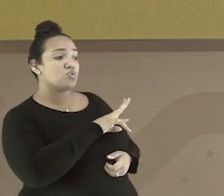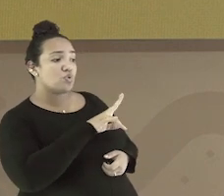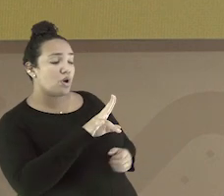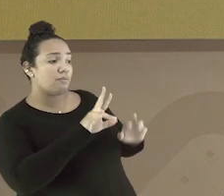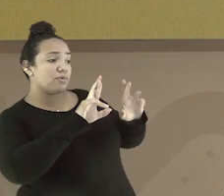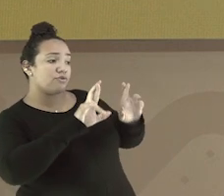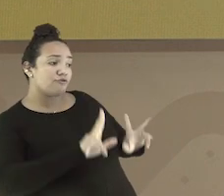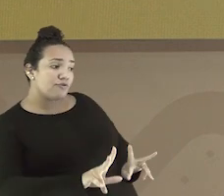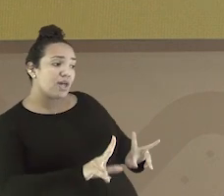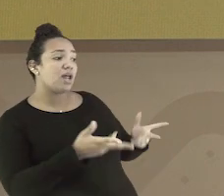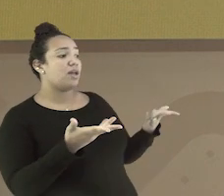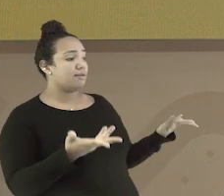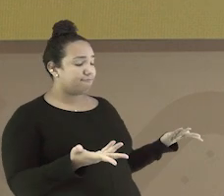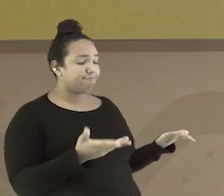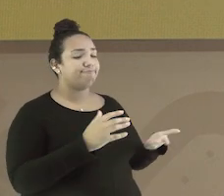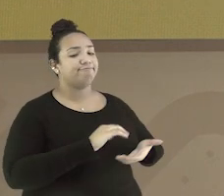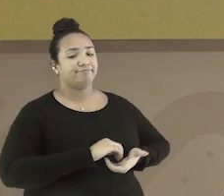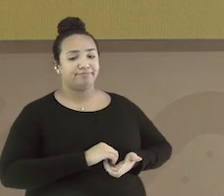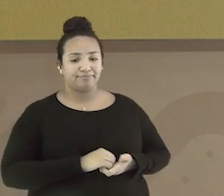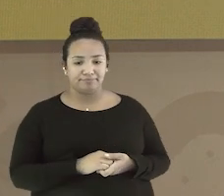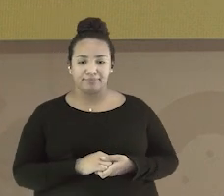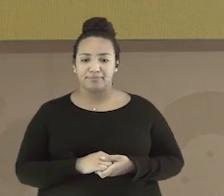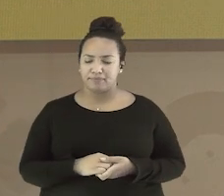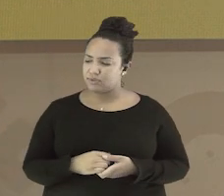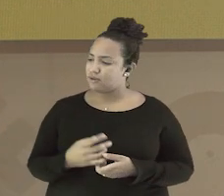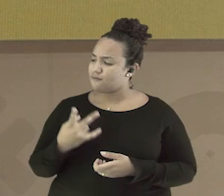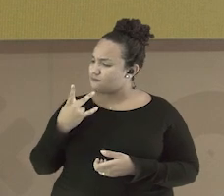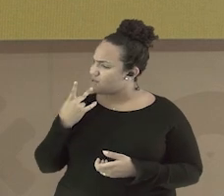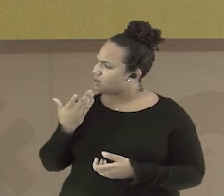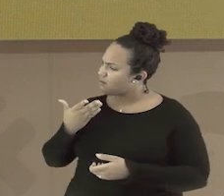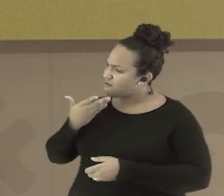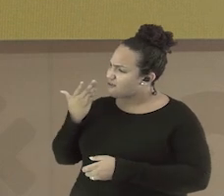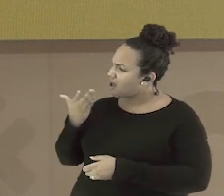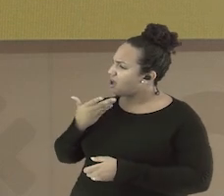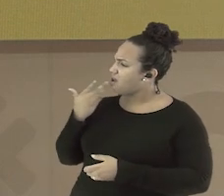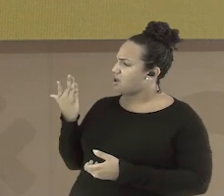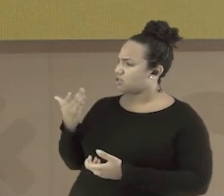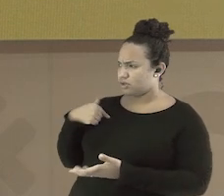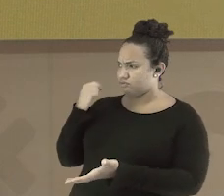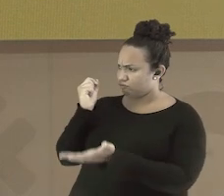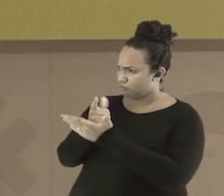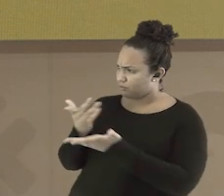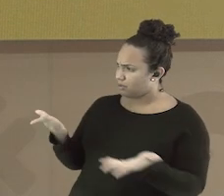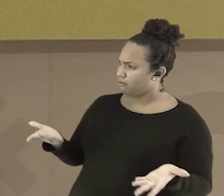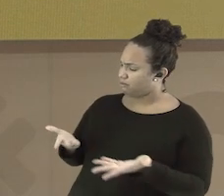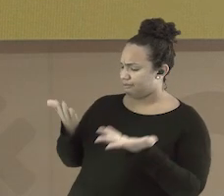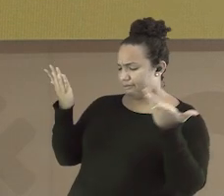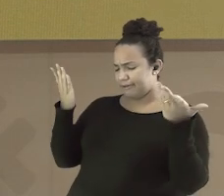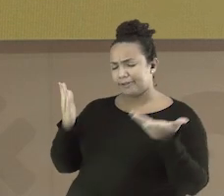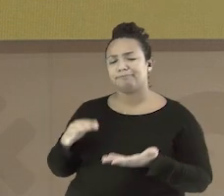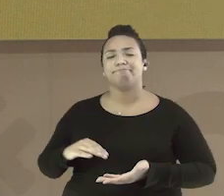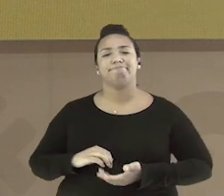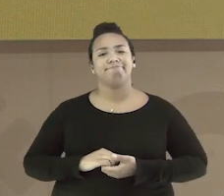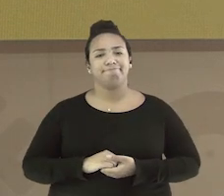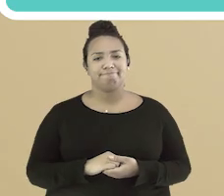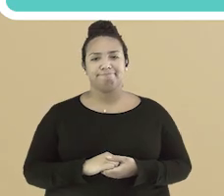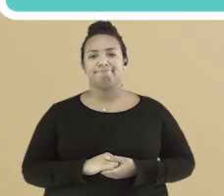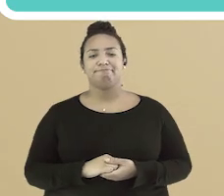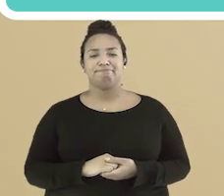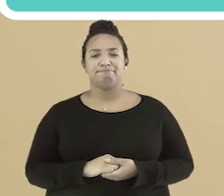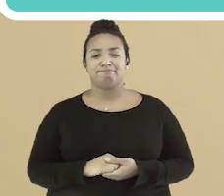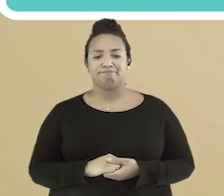conhece Jerimum como abóbora e Jabá como carne seca. Fale mais fácil, Marta. Vou lá comprar.